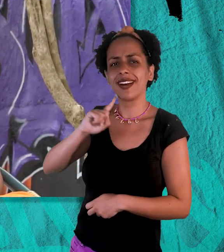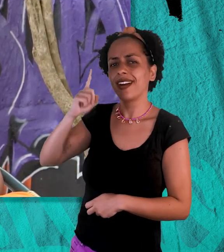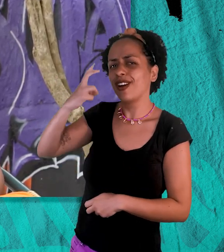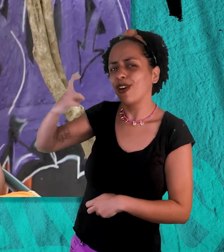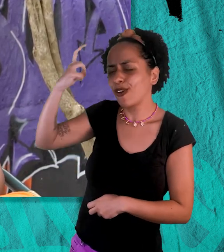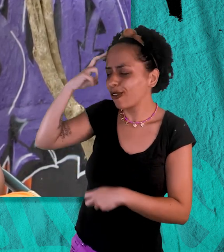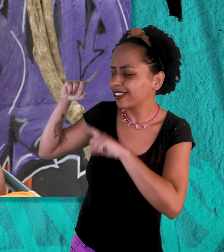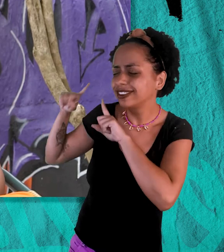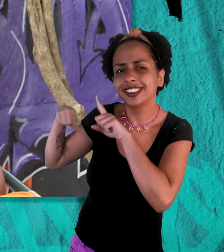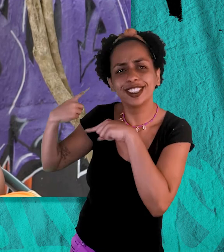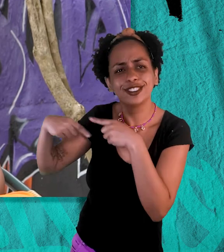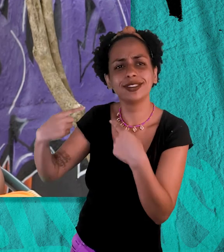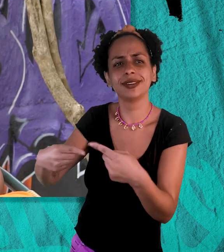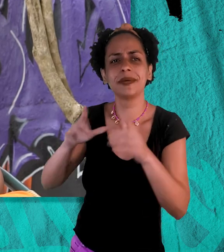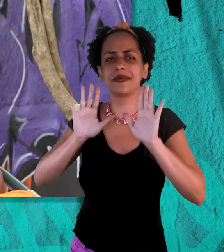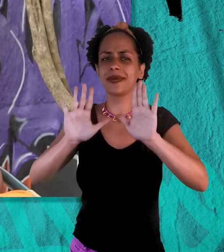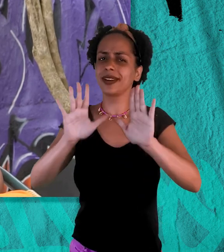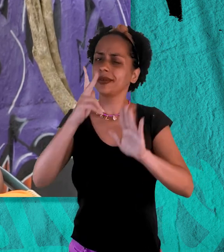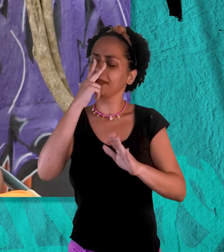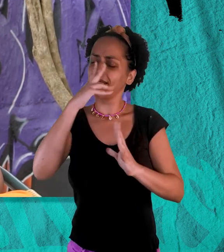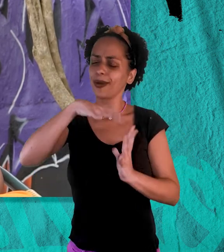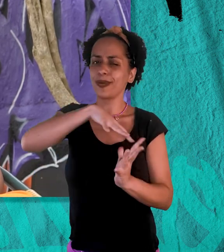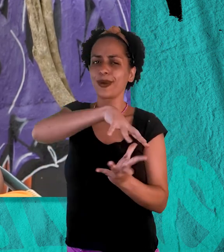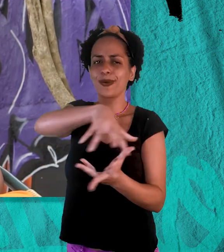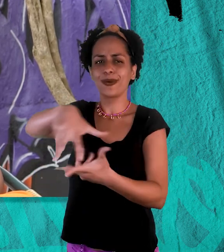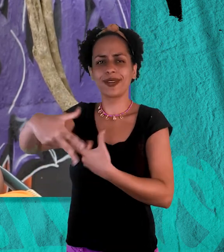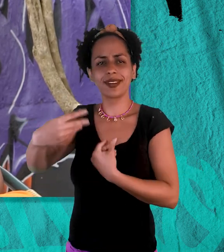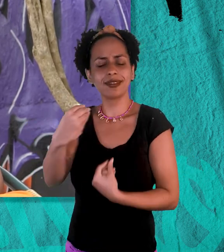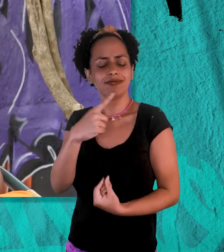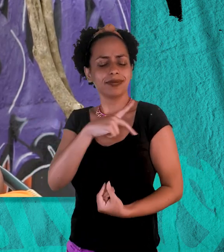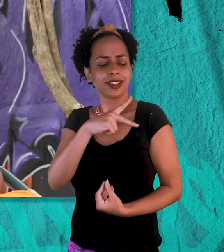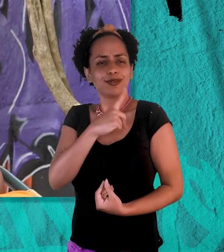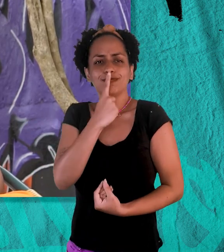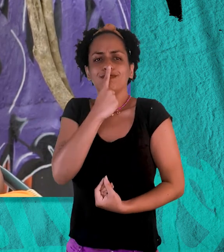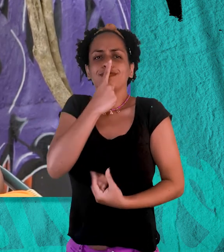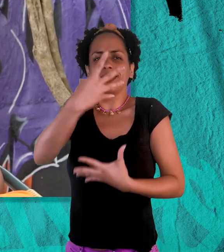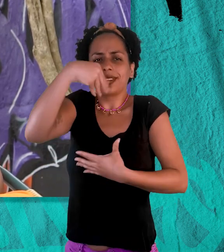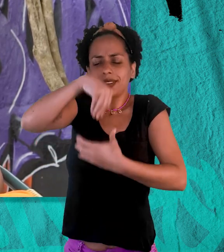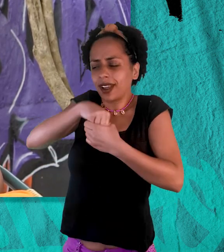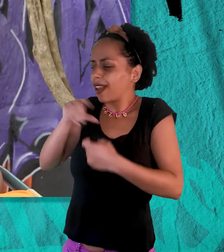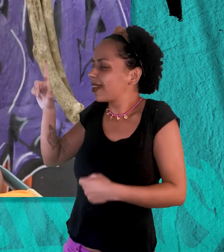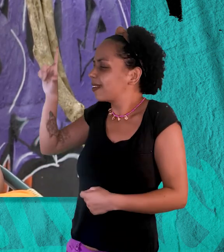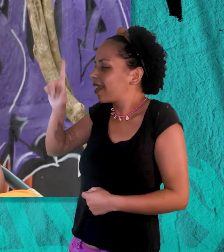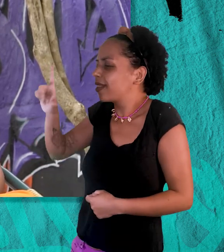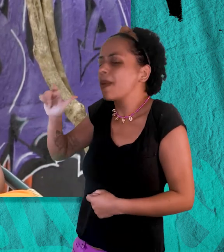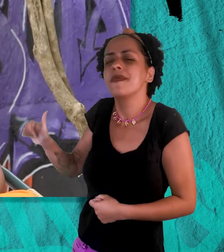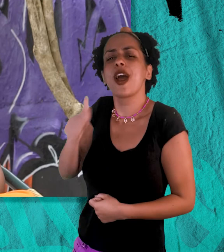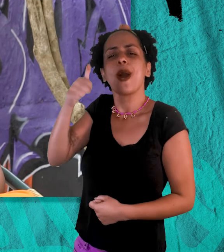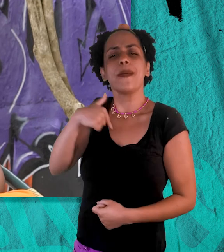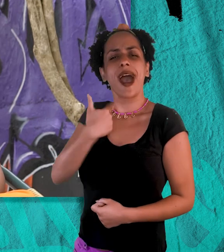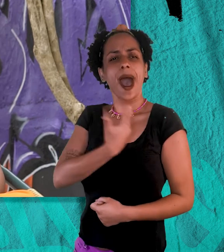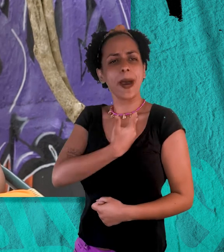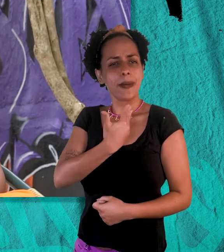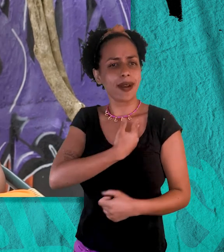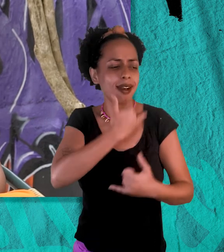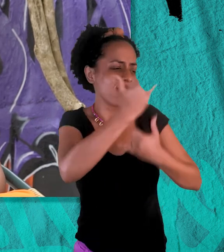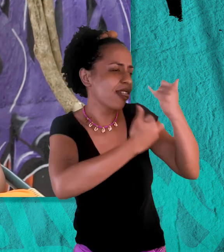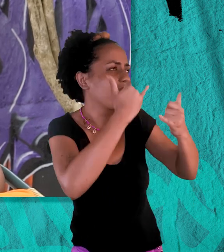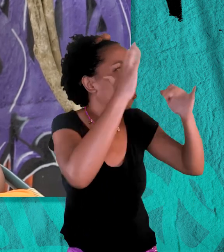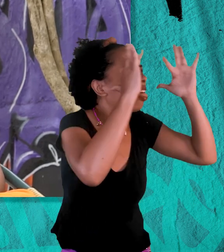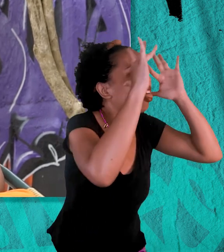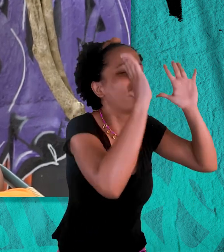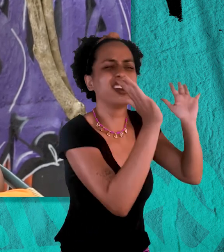Minas Gerais. Mas era um universo muito particular. Essa literatura sempre foi como se fosse meu melhor amigo. As crianças têm amigos